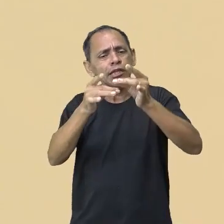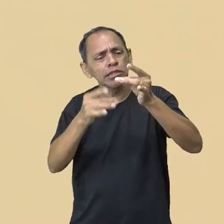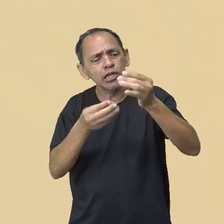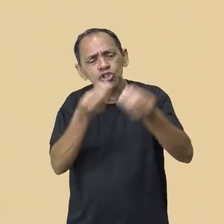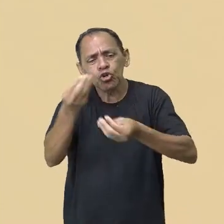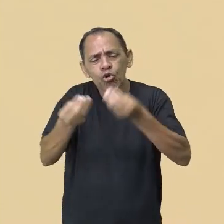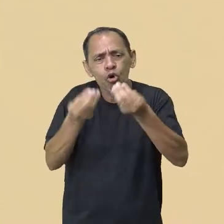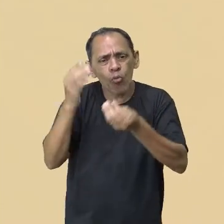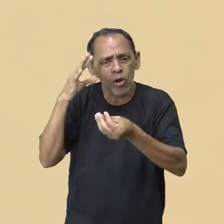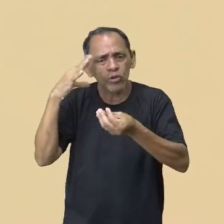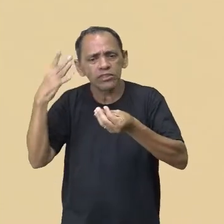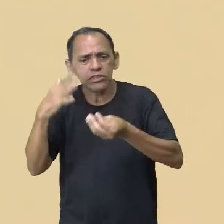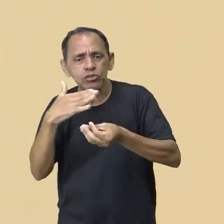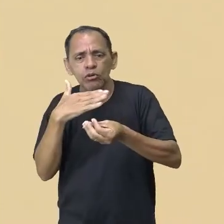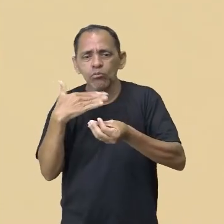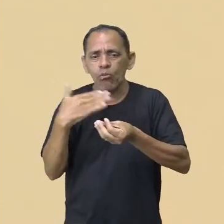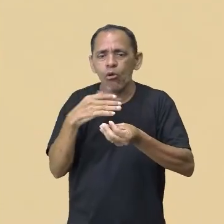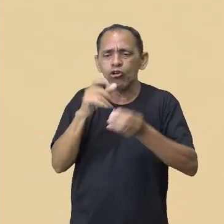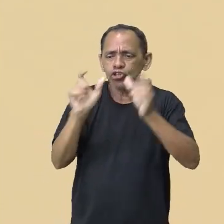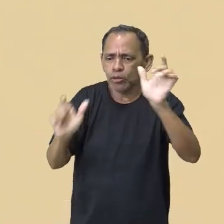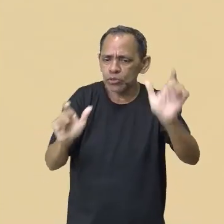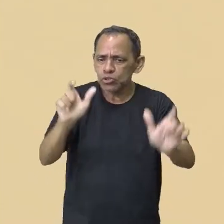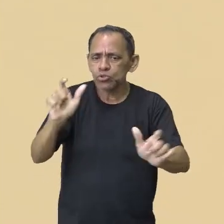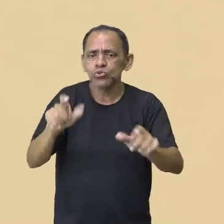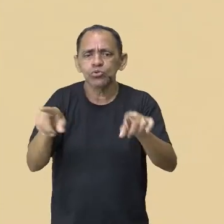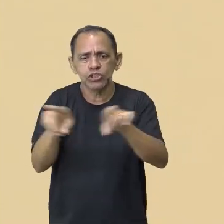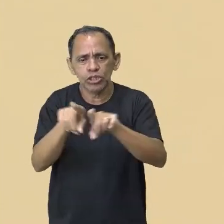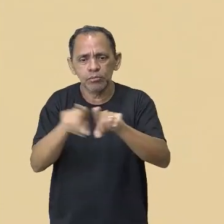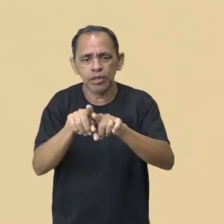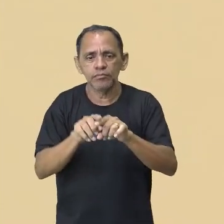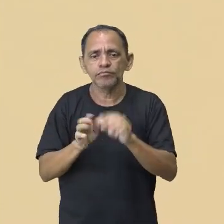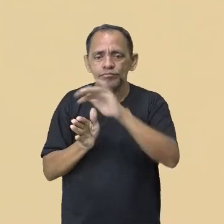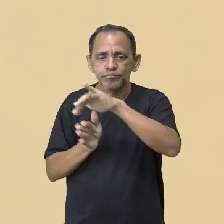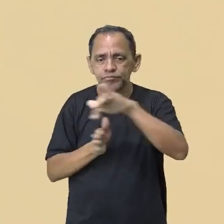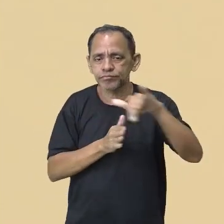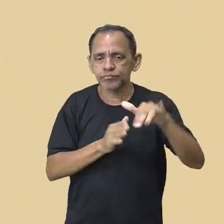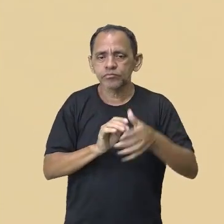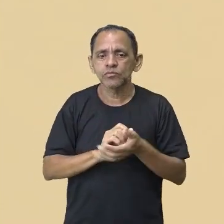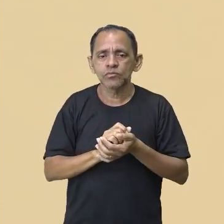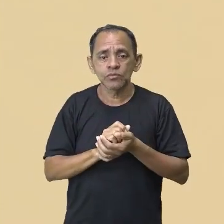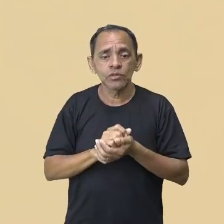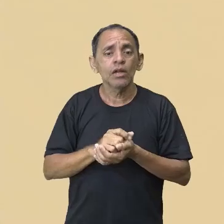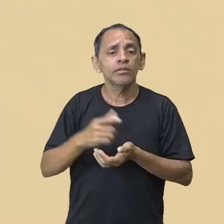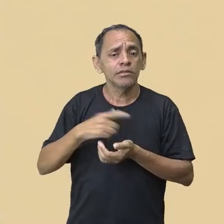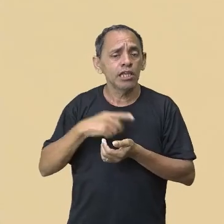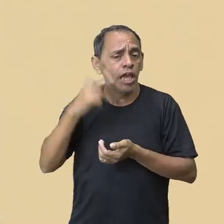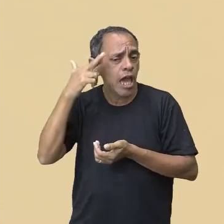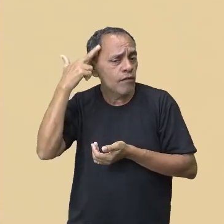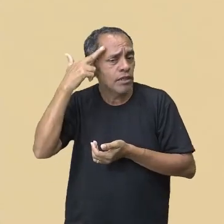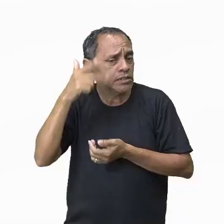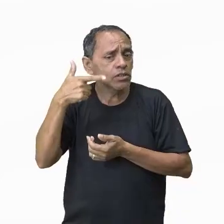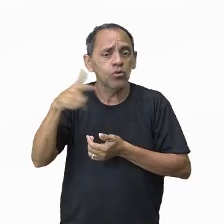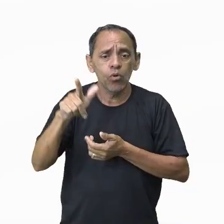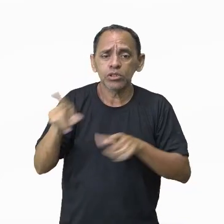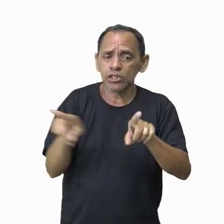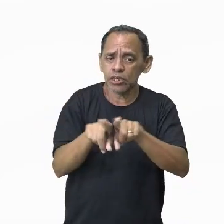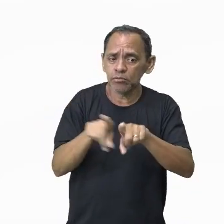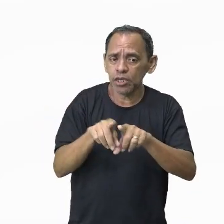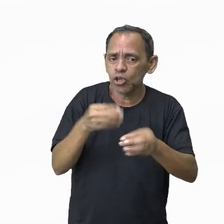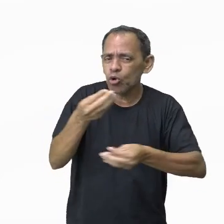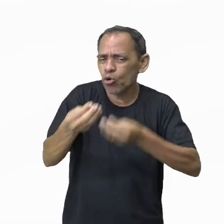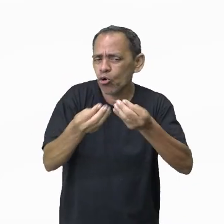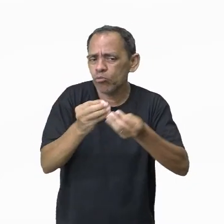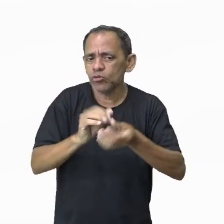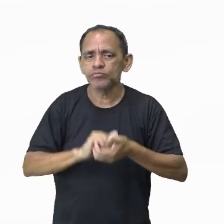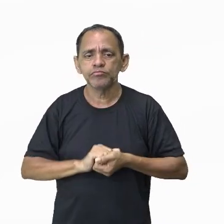que aconteceu. E aí, falando nessa parte da morte, a cartelinha traz outra reflexão para a gente, né? Mas, e aí?